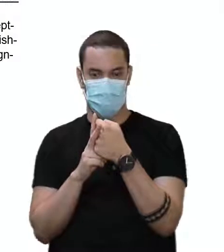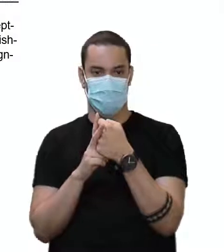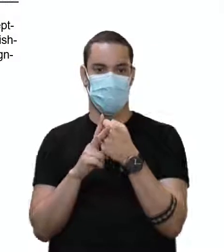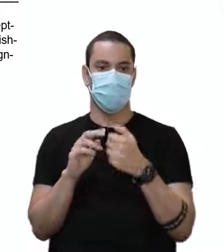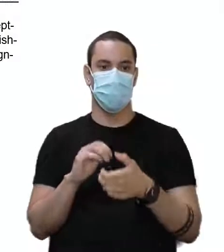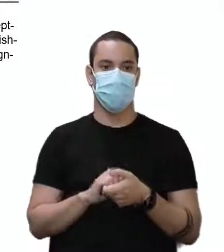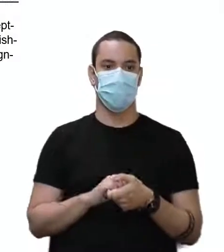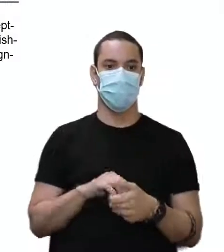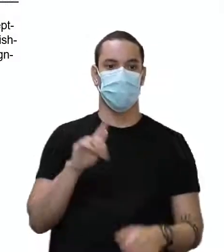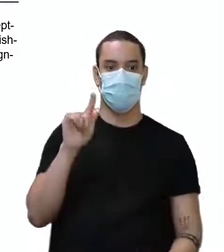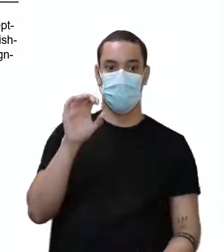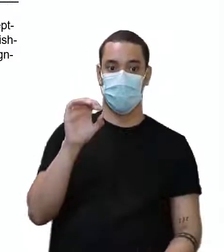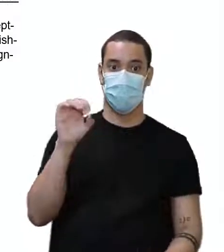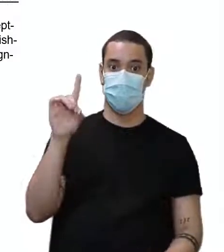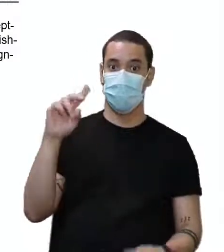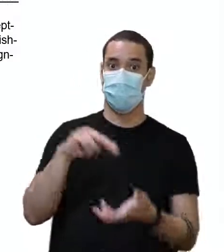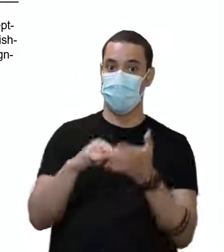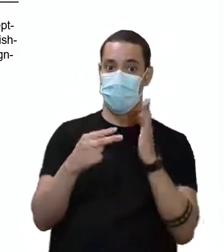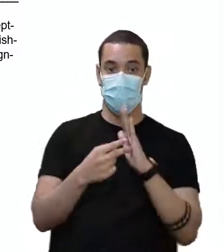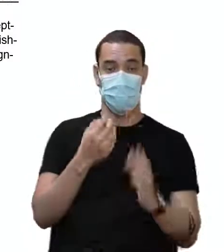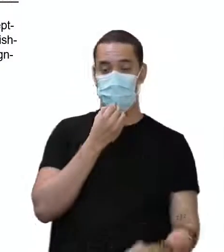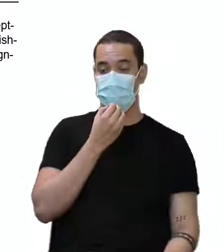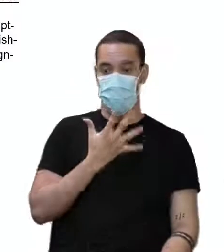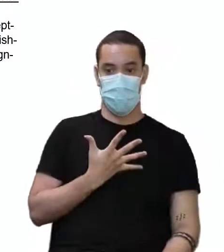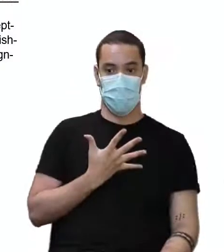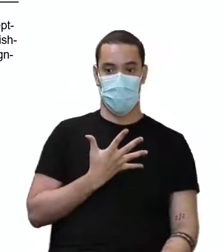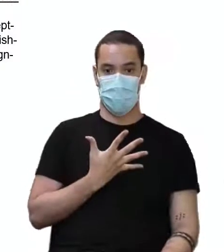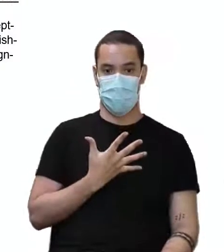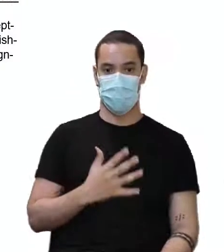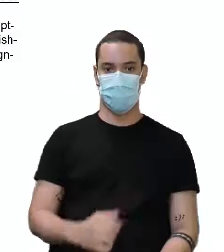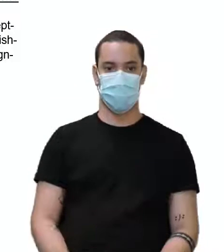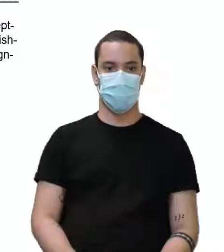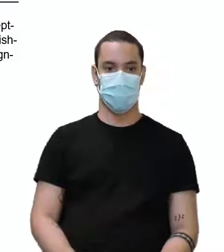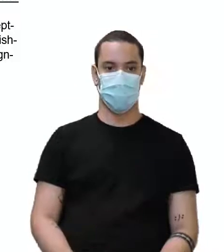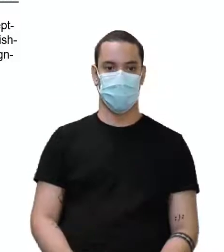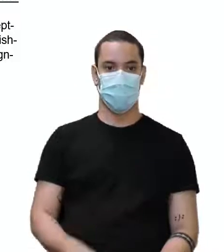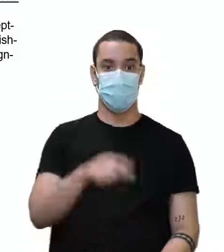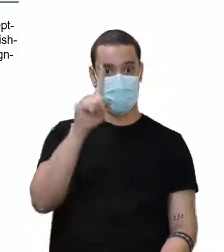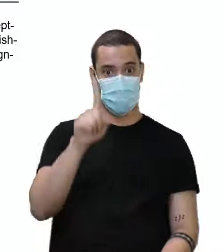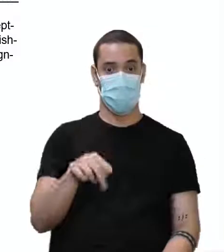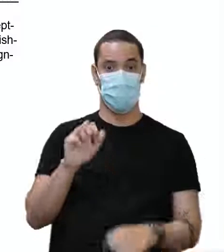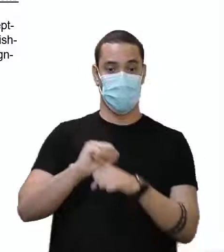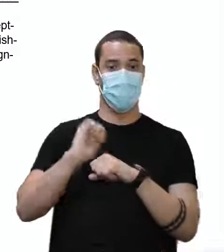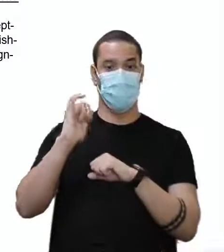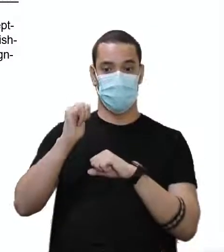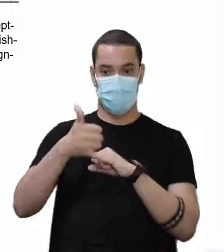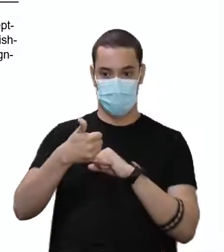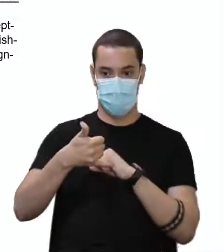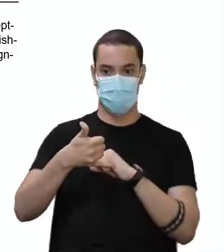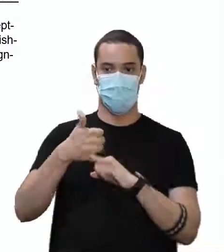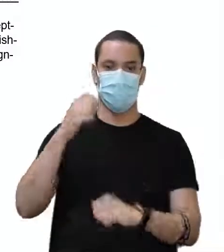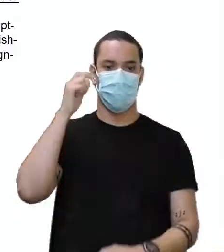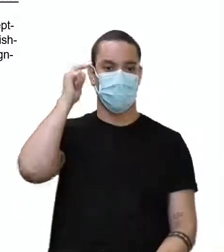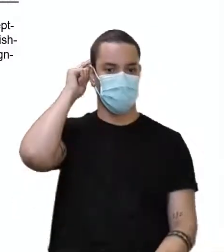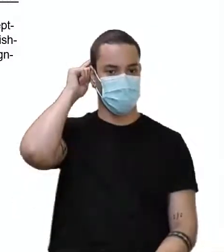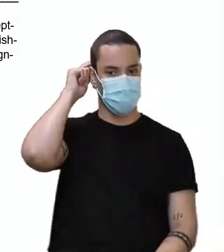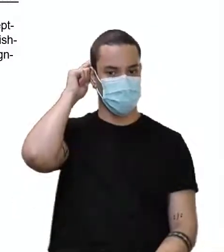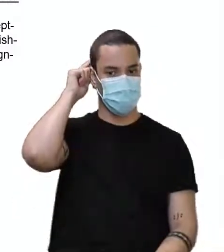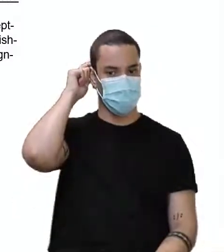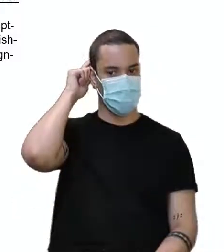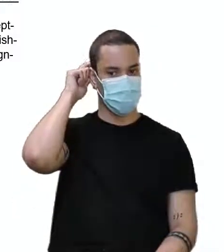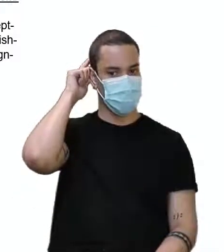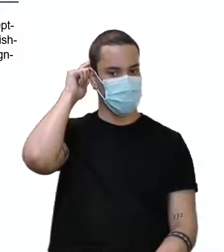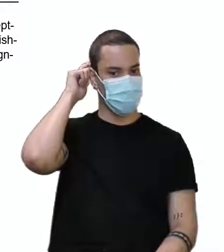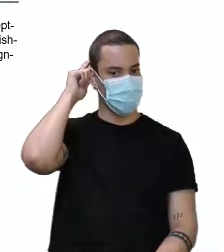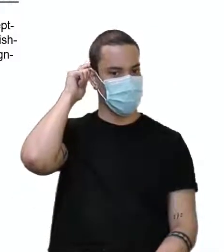Então, good significa bom. Alright? Então, ele é um adjetivo e significa bom. Bem isso,